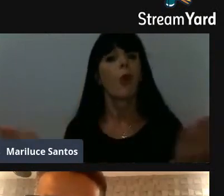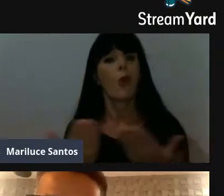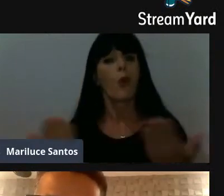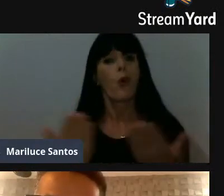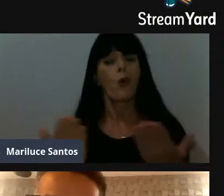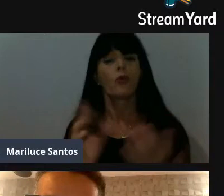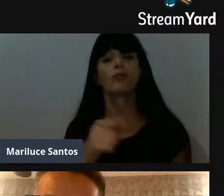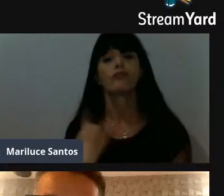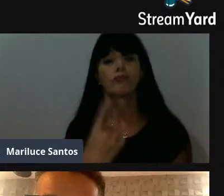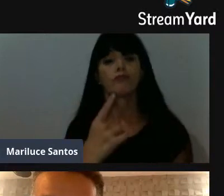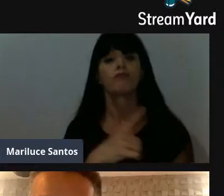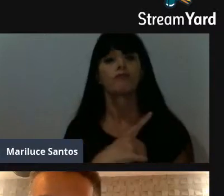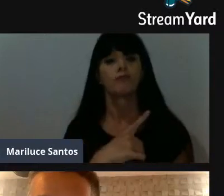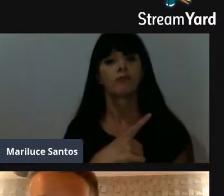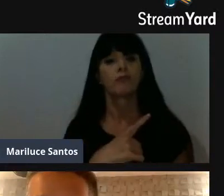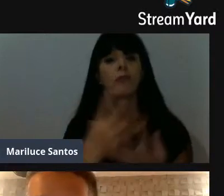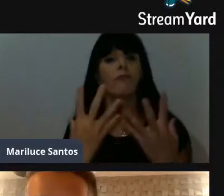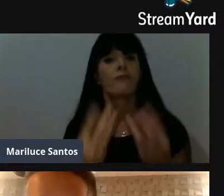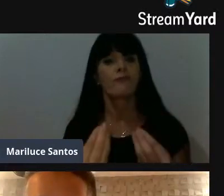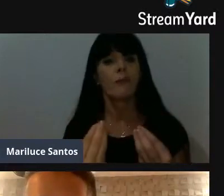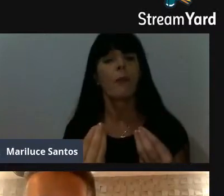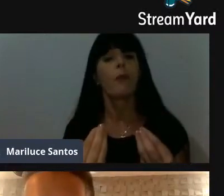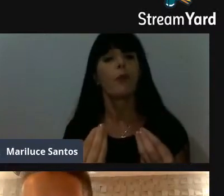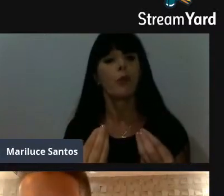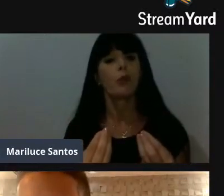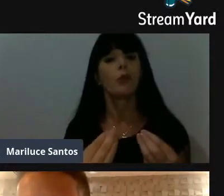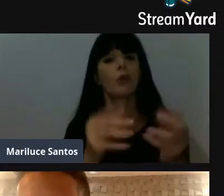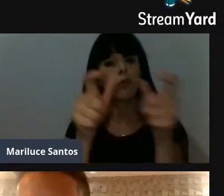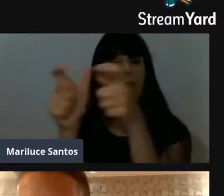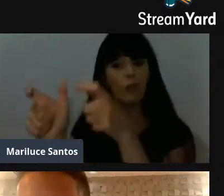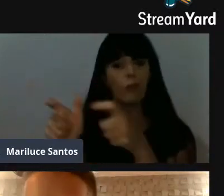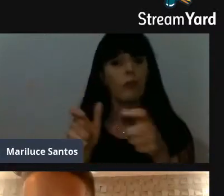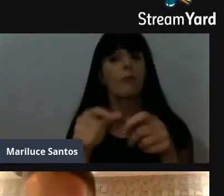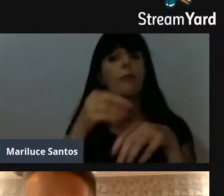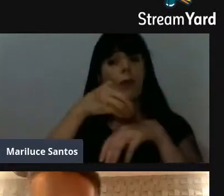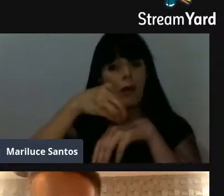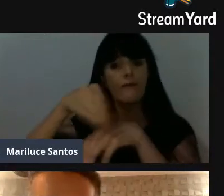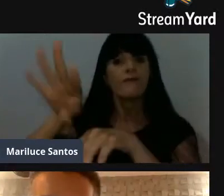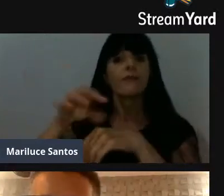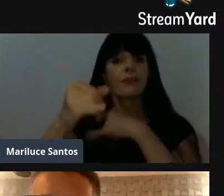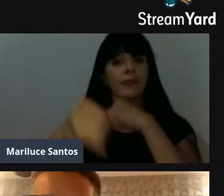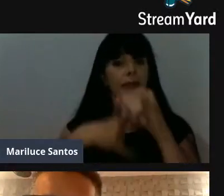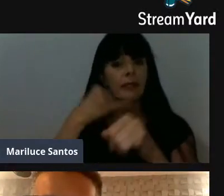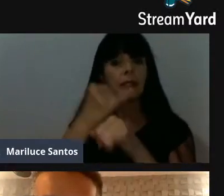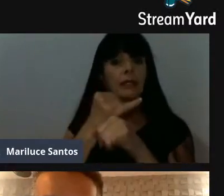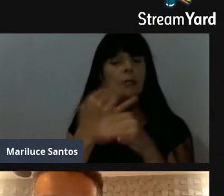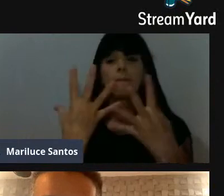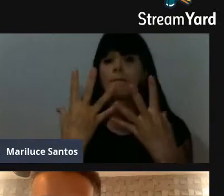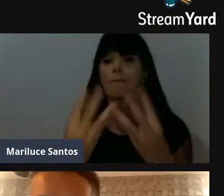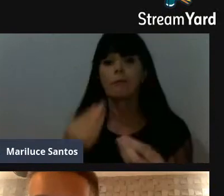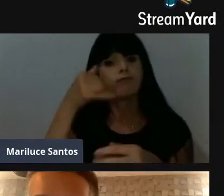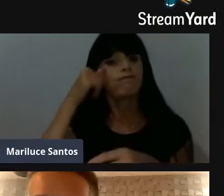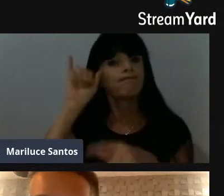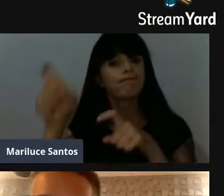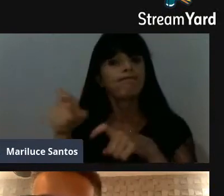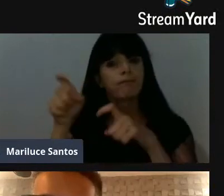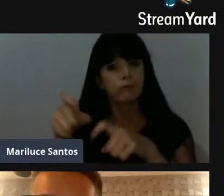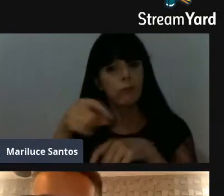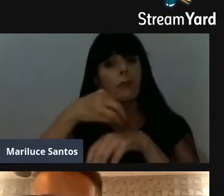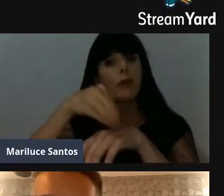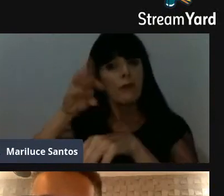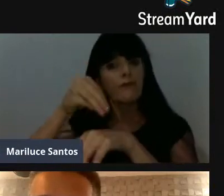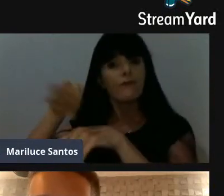nós temos feito muitas instalações em zonas rurais da cidade aqui, temos cercado todas as zonas rurais, se instalando, levando a internet